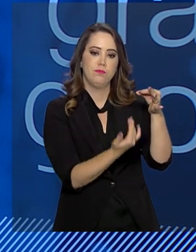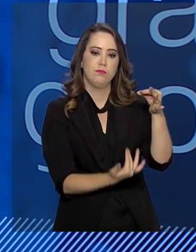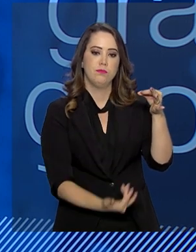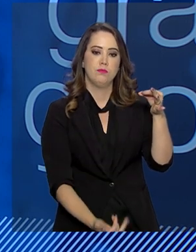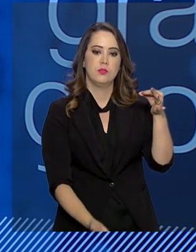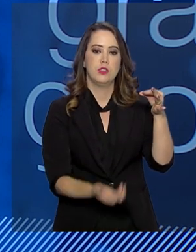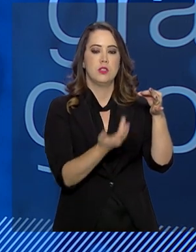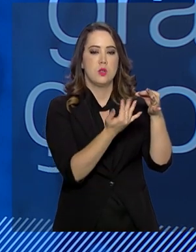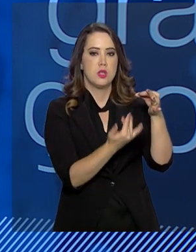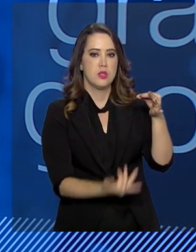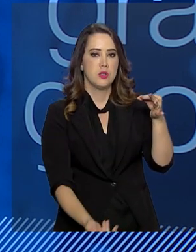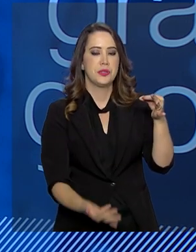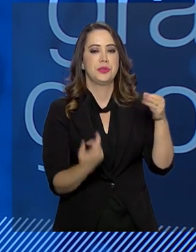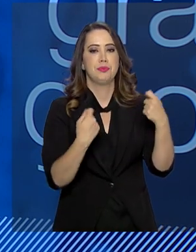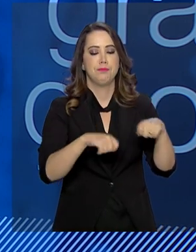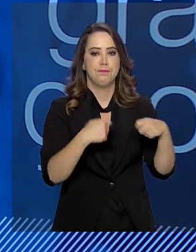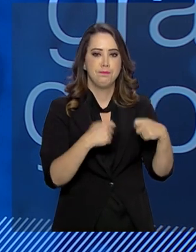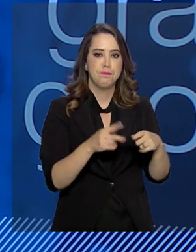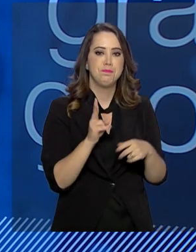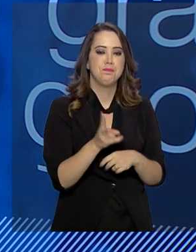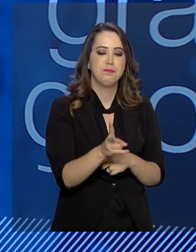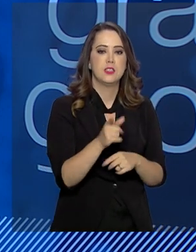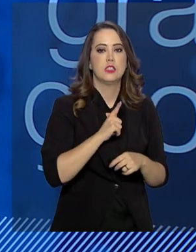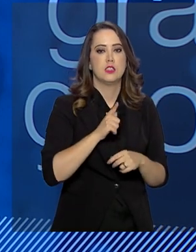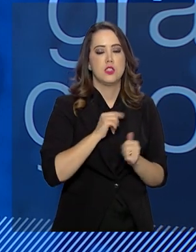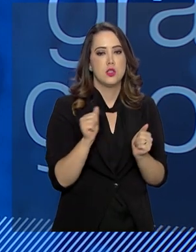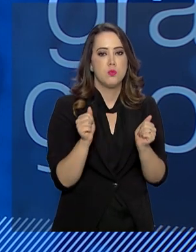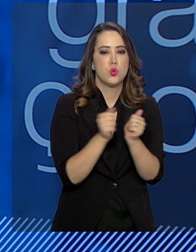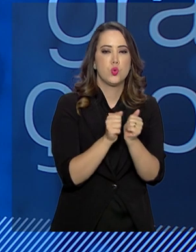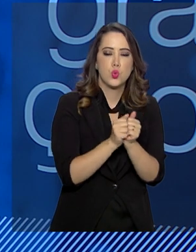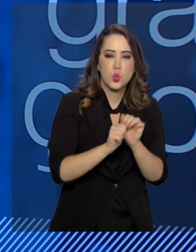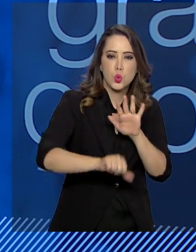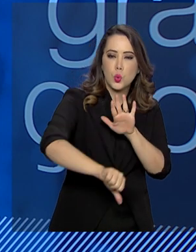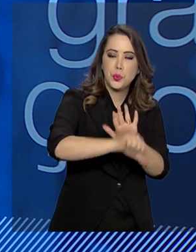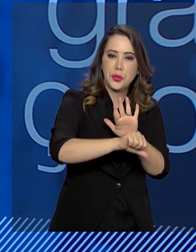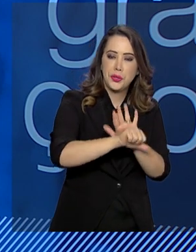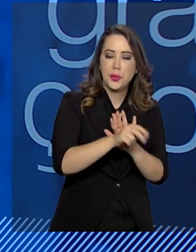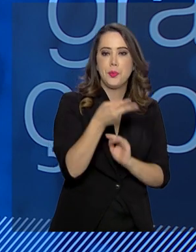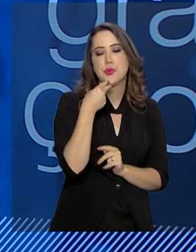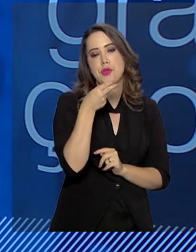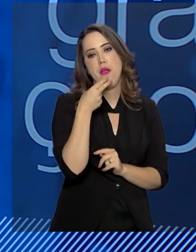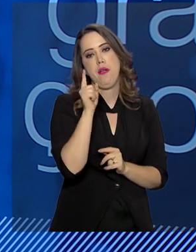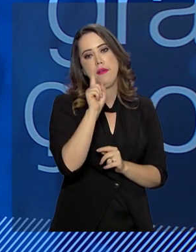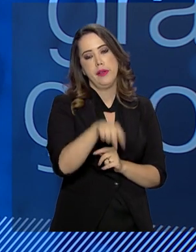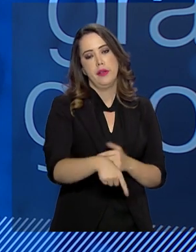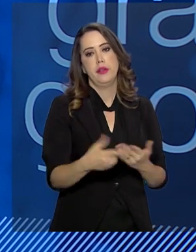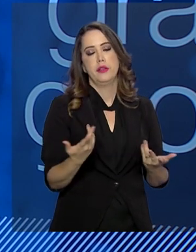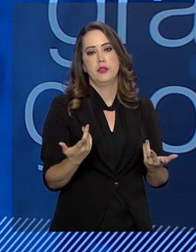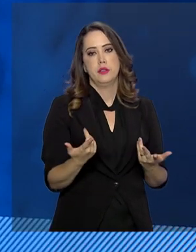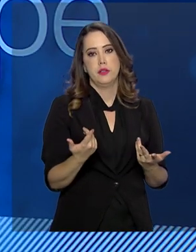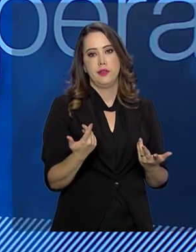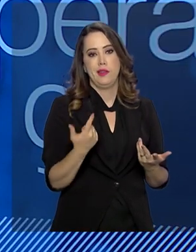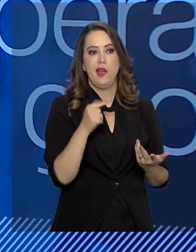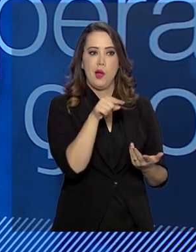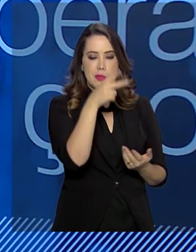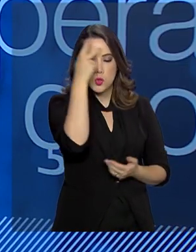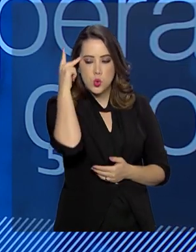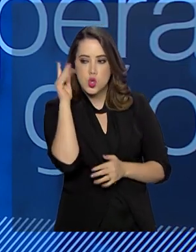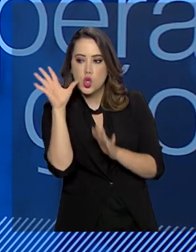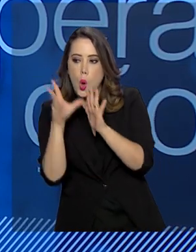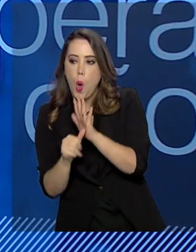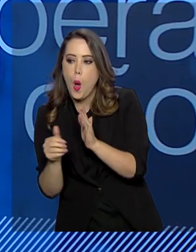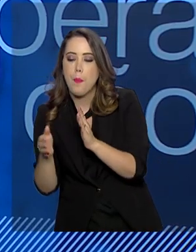acionada também, que existe paralela ao crime do cigarro, que é a cadeia que executa esses roubos